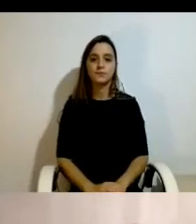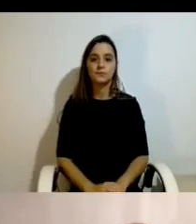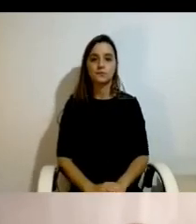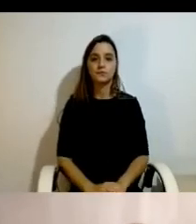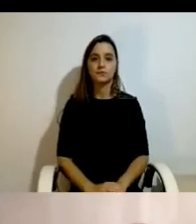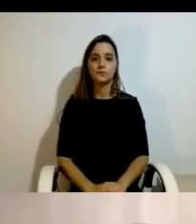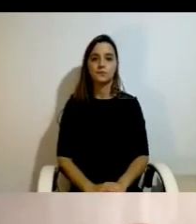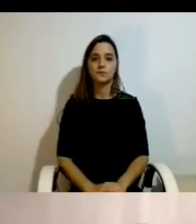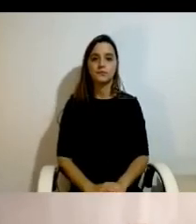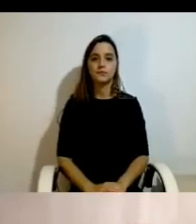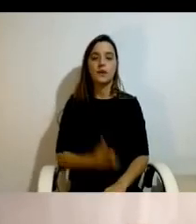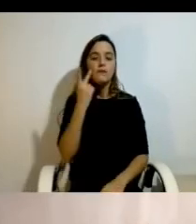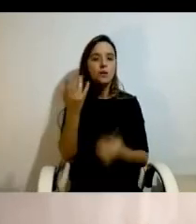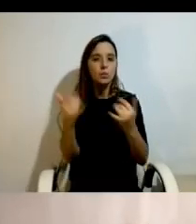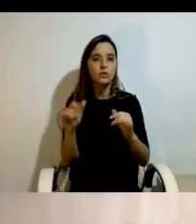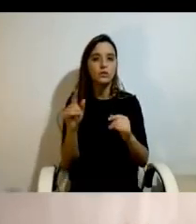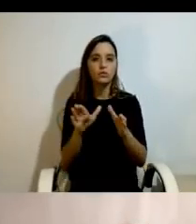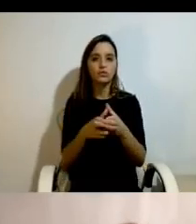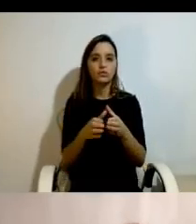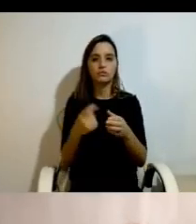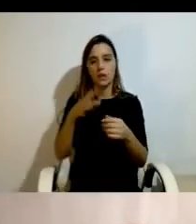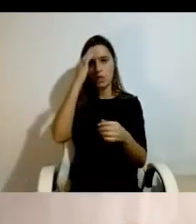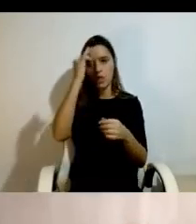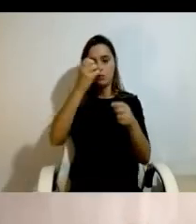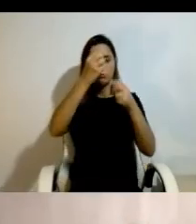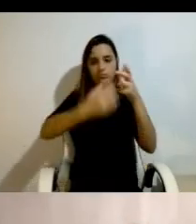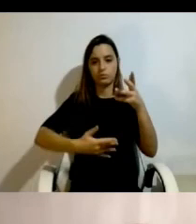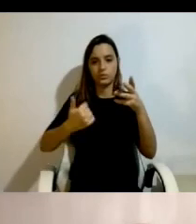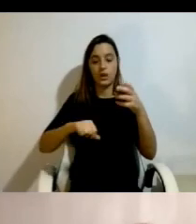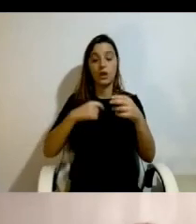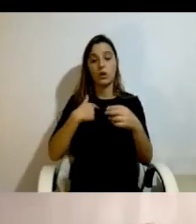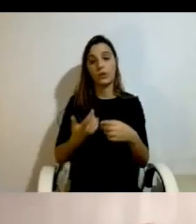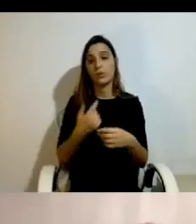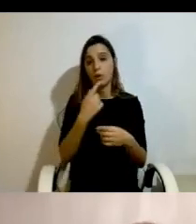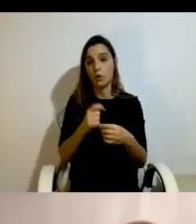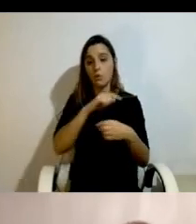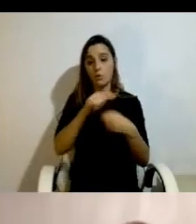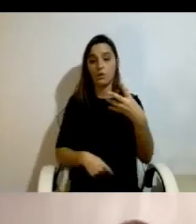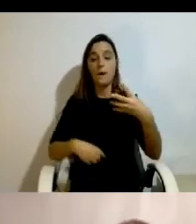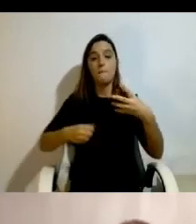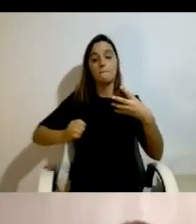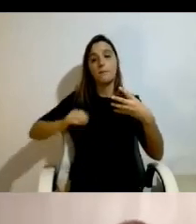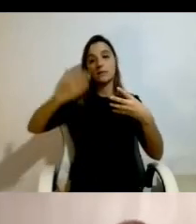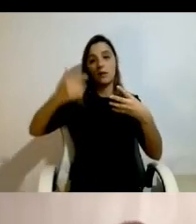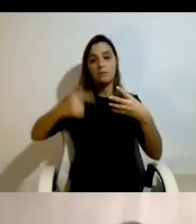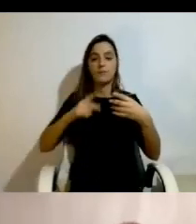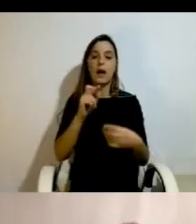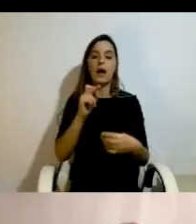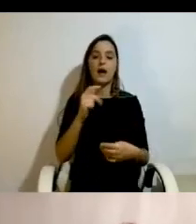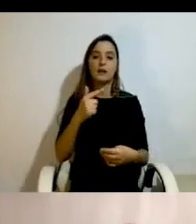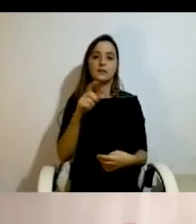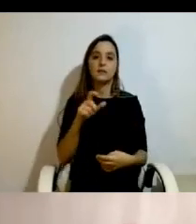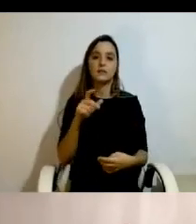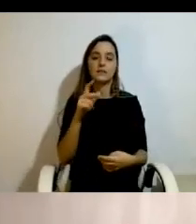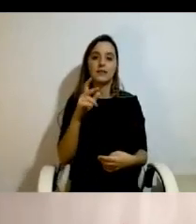A vida independente tem um conjunto de princípios. Eu identifico aqui os quatro principais princípios. O Ratska de manhã abordou